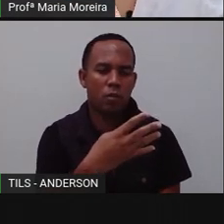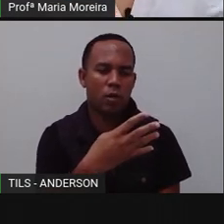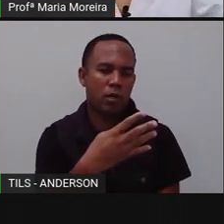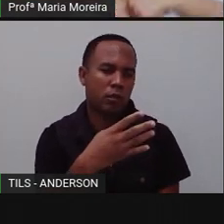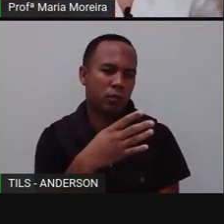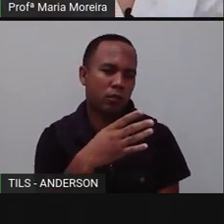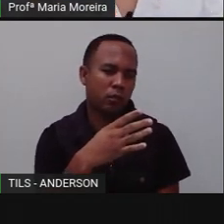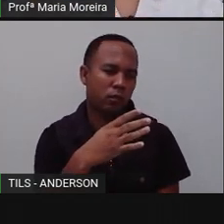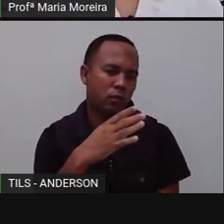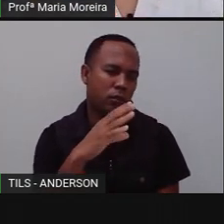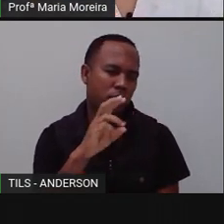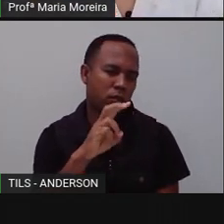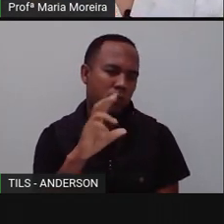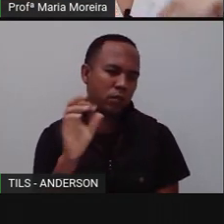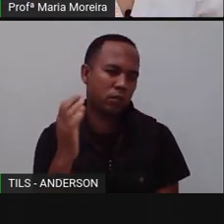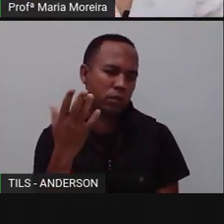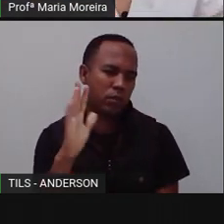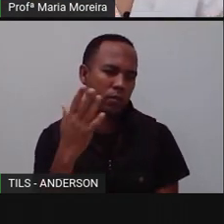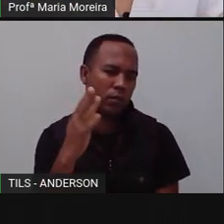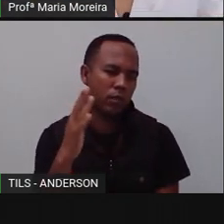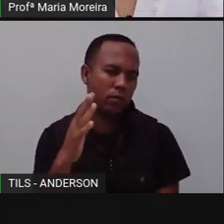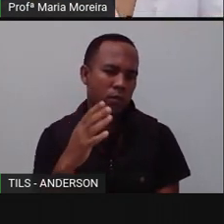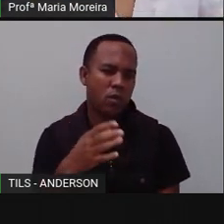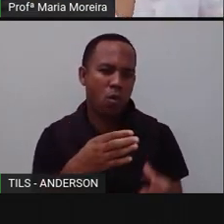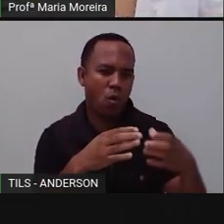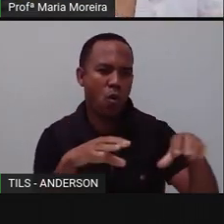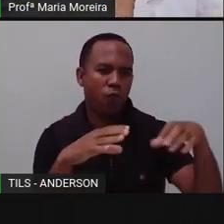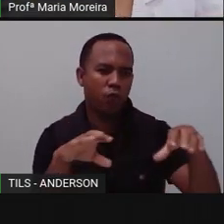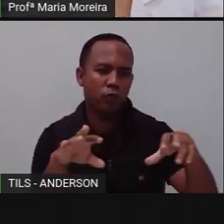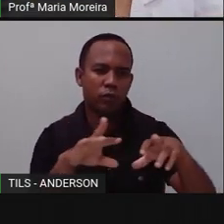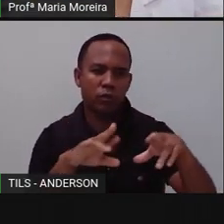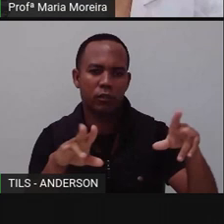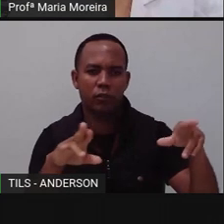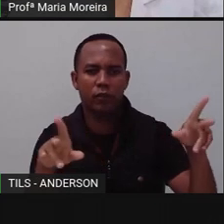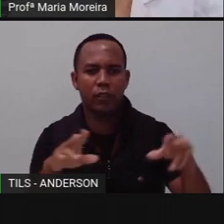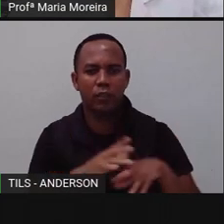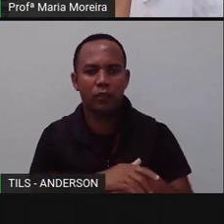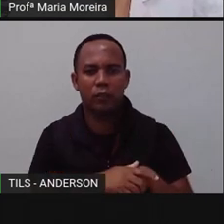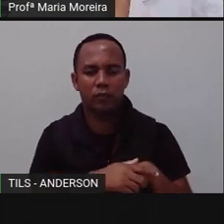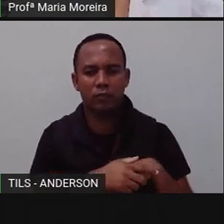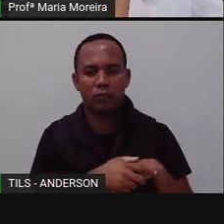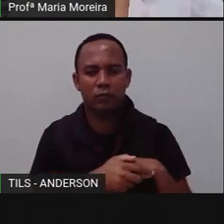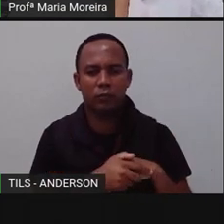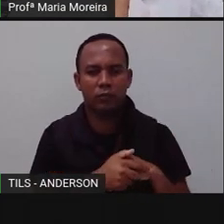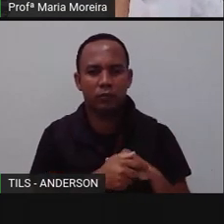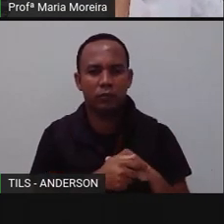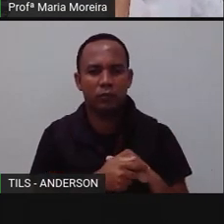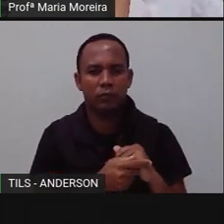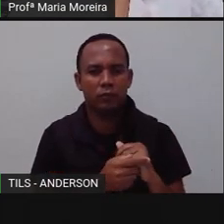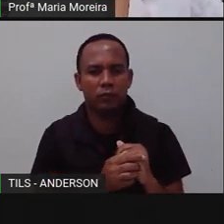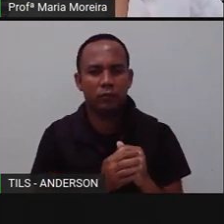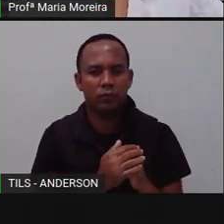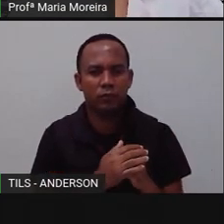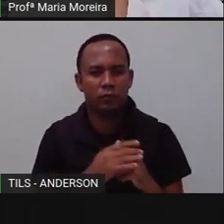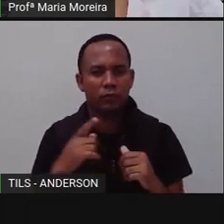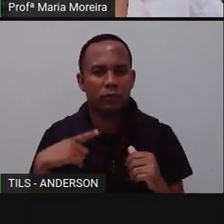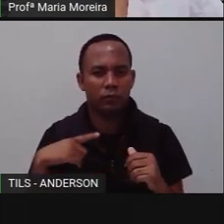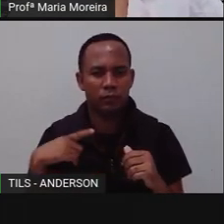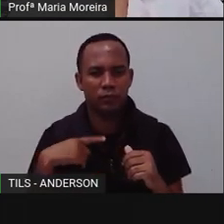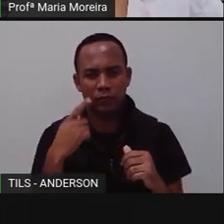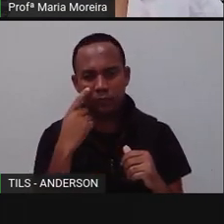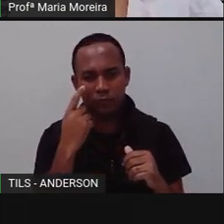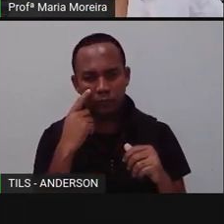colocar, colocar, quando pensar que ainda ela tem vários ovos e eclodirem aí em épocas diferentes, né? E aí tem a imagem da